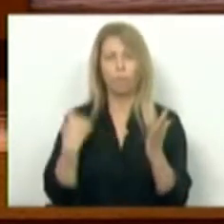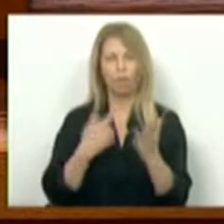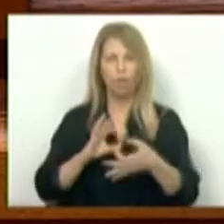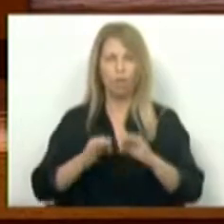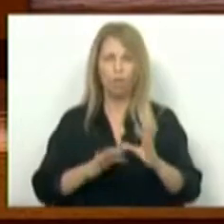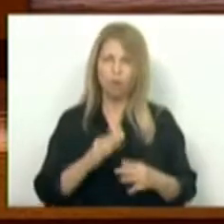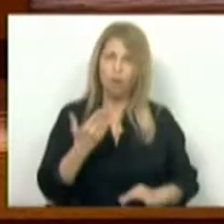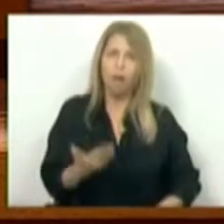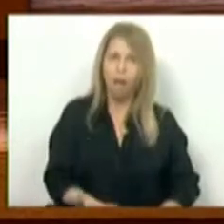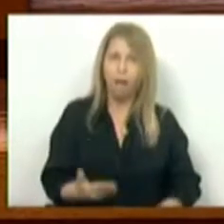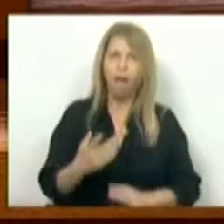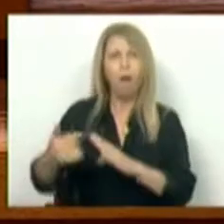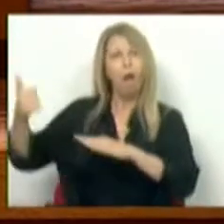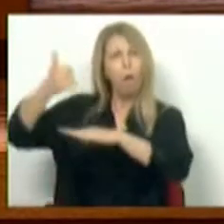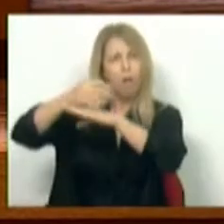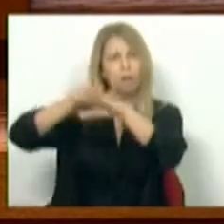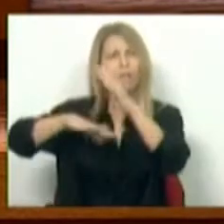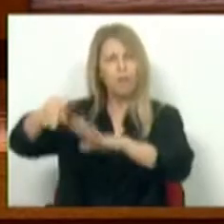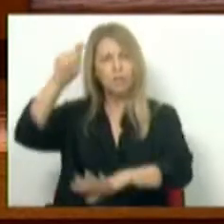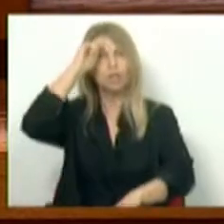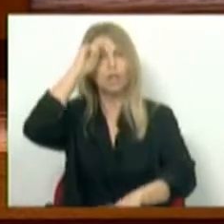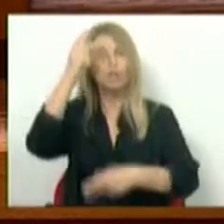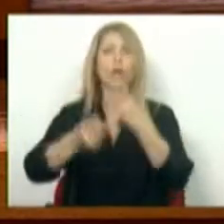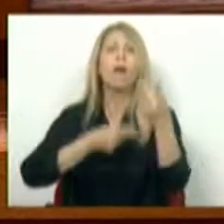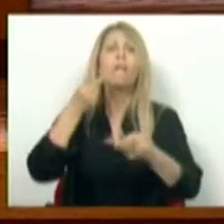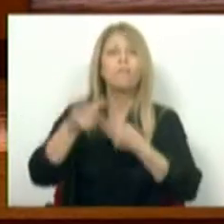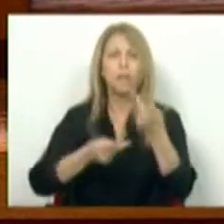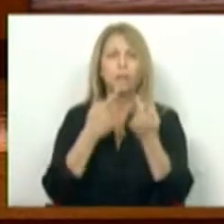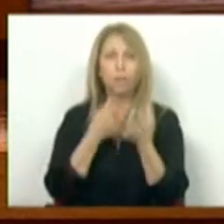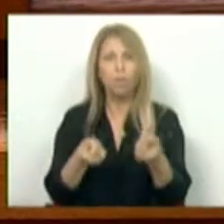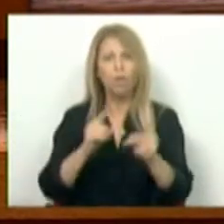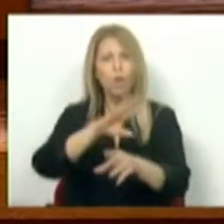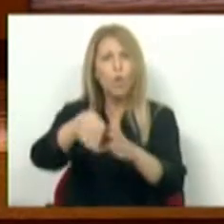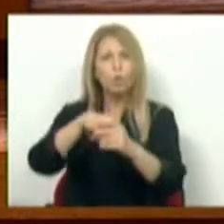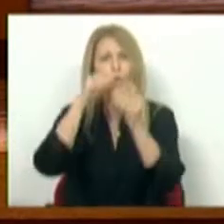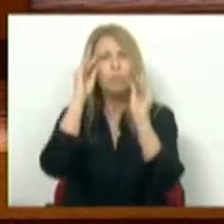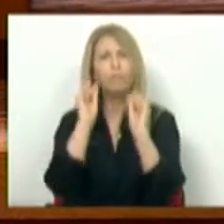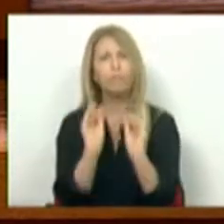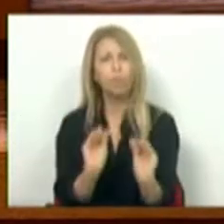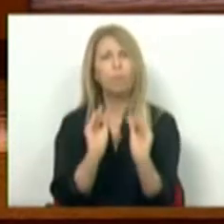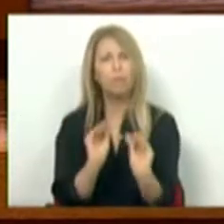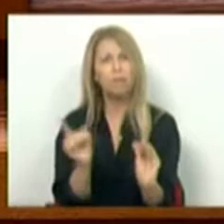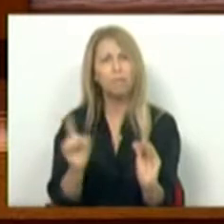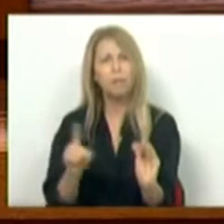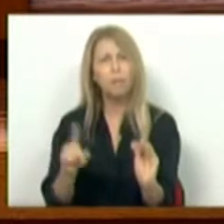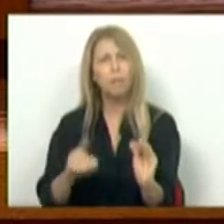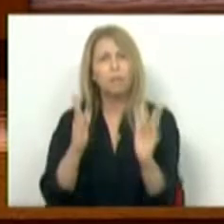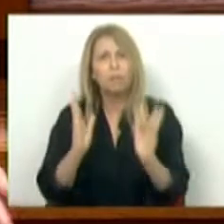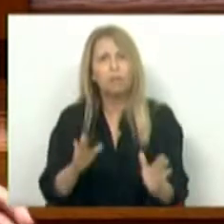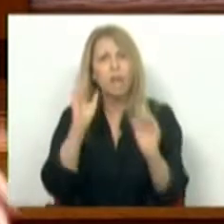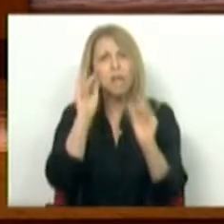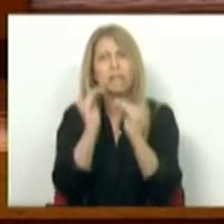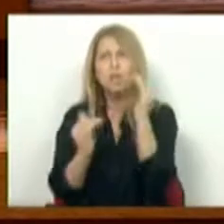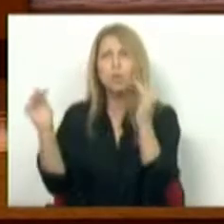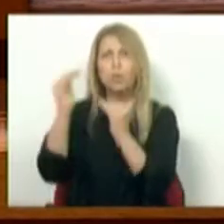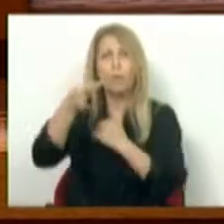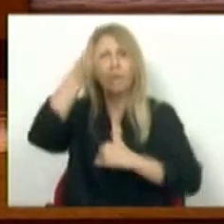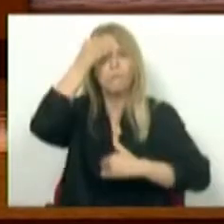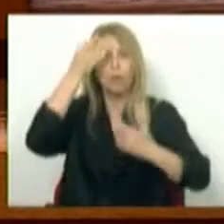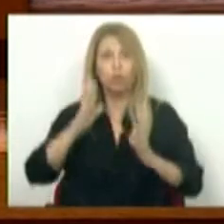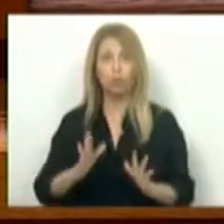que as ordens promovam estágios e avaliações que repetem conteúdos formativos já lecionados no ensino superior? Não.